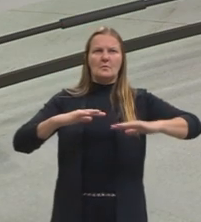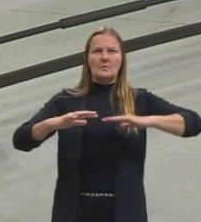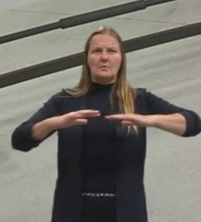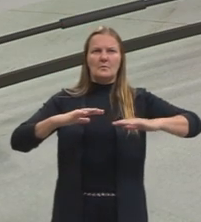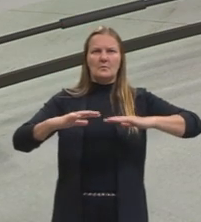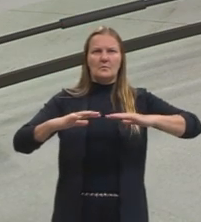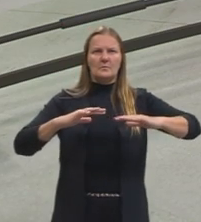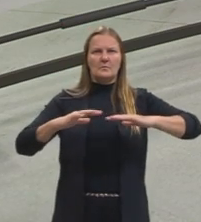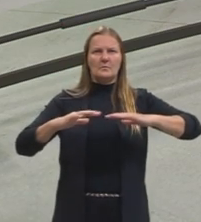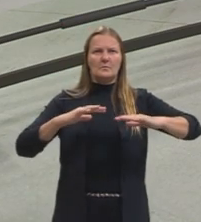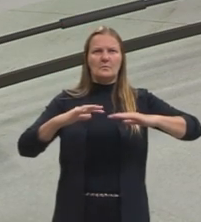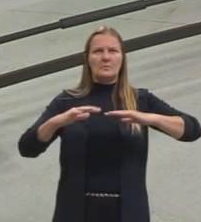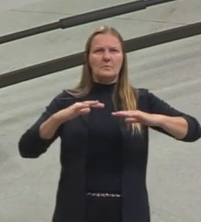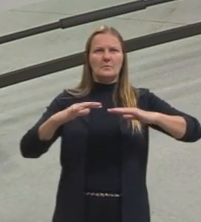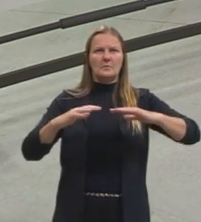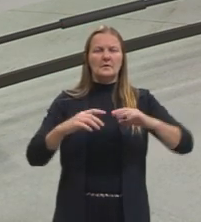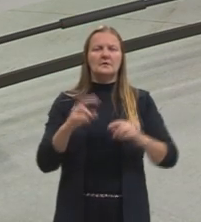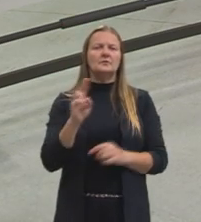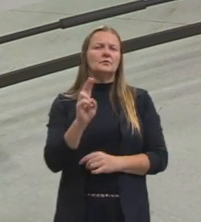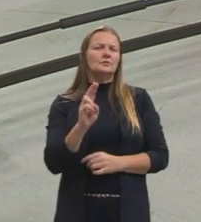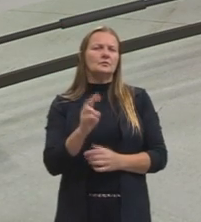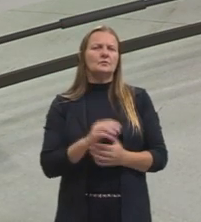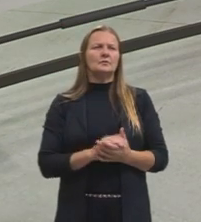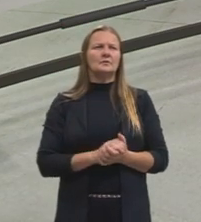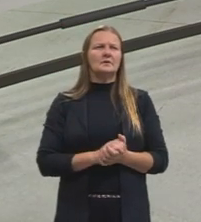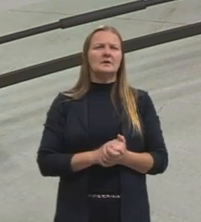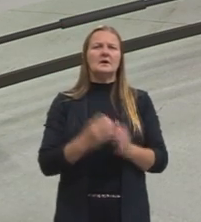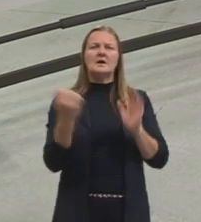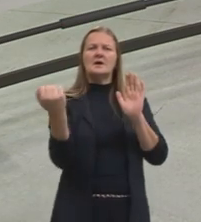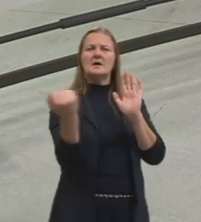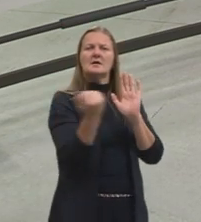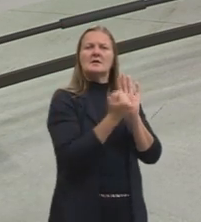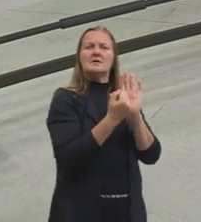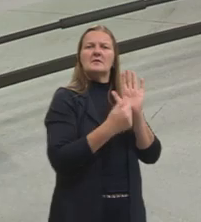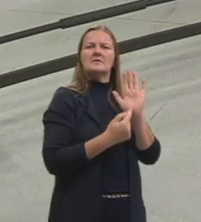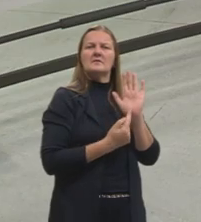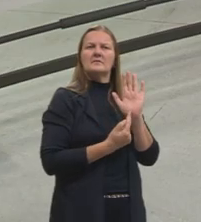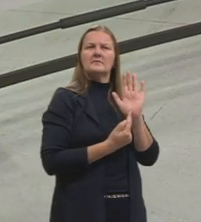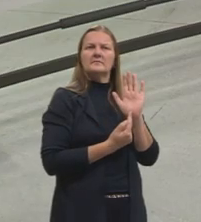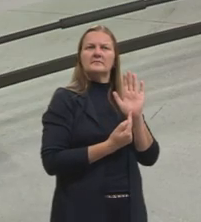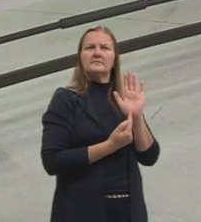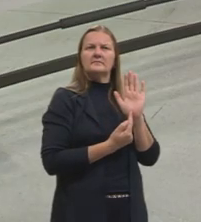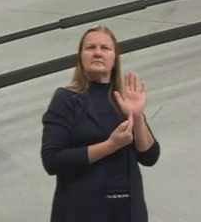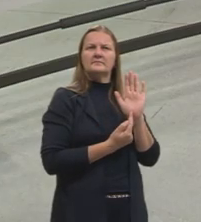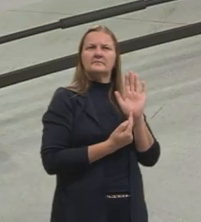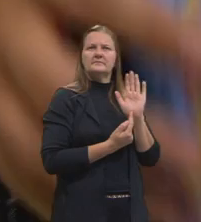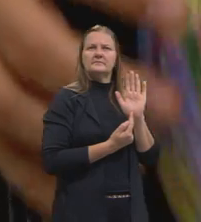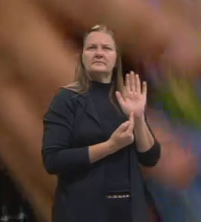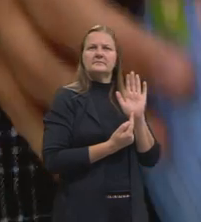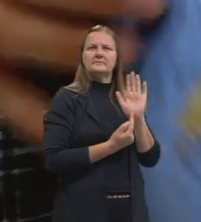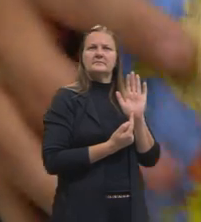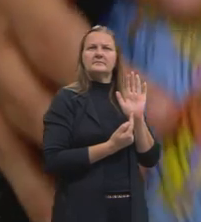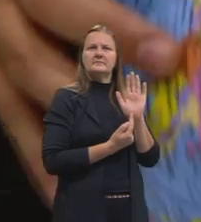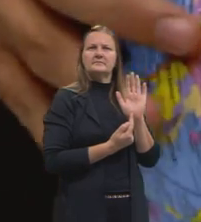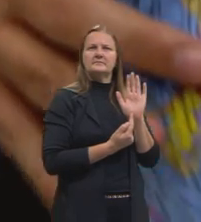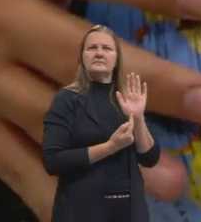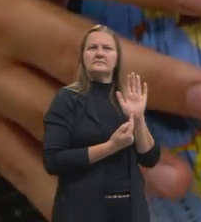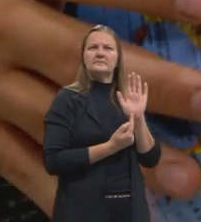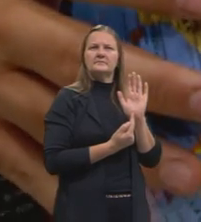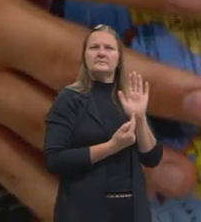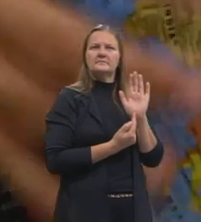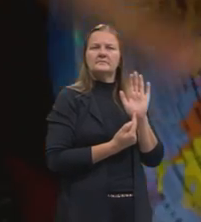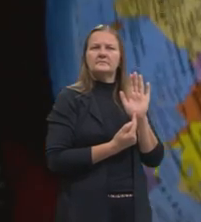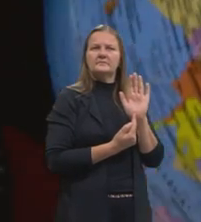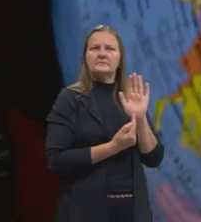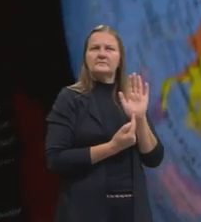certo, gurizada? Chamado de efeito Corioli, tá, gurizada? Ó, vou mostrar aqui pra vocês. Vou sair aqui